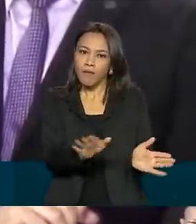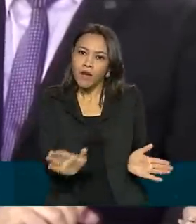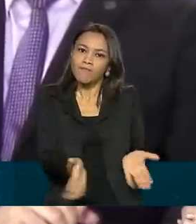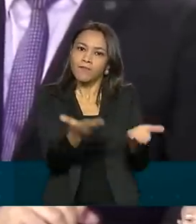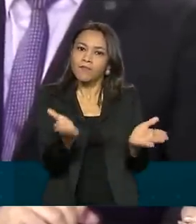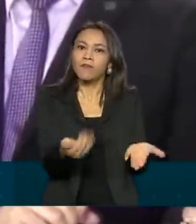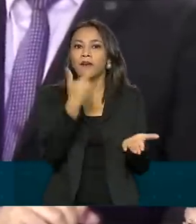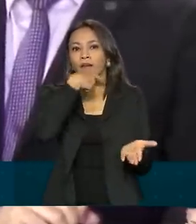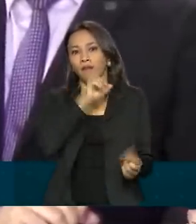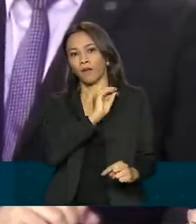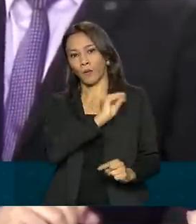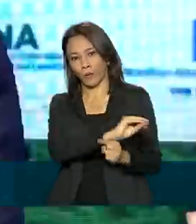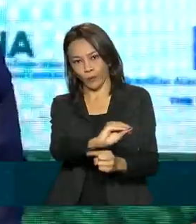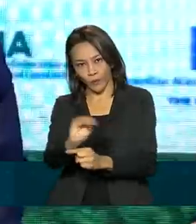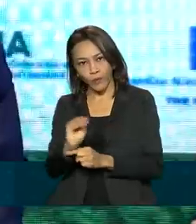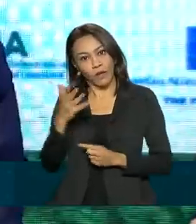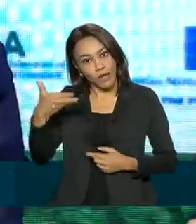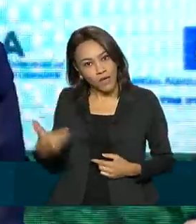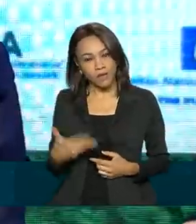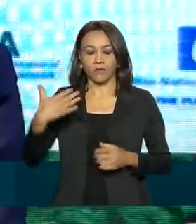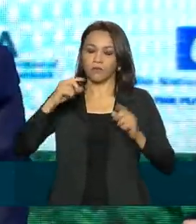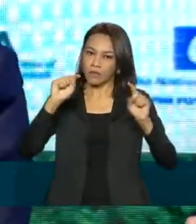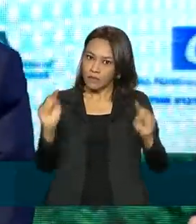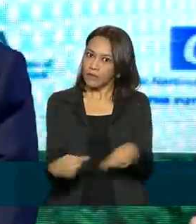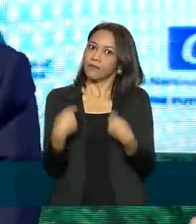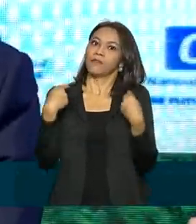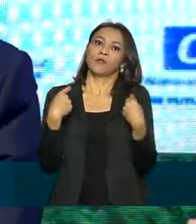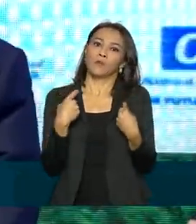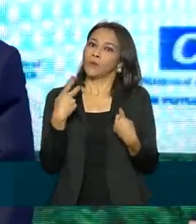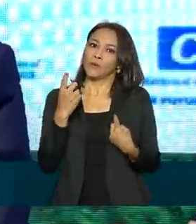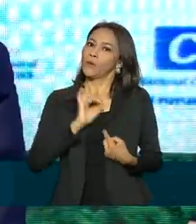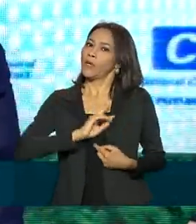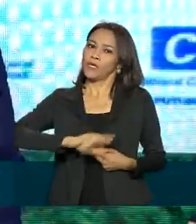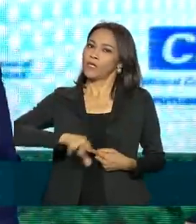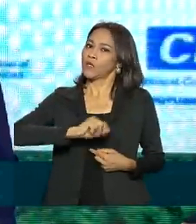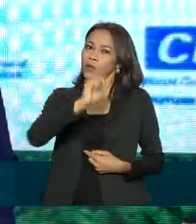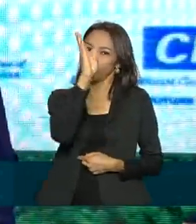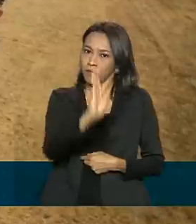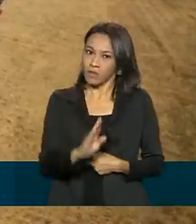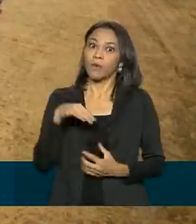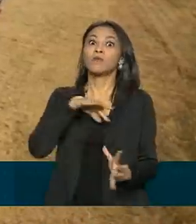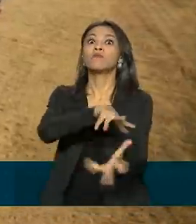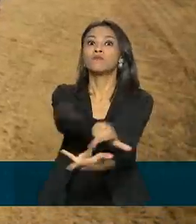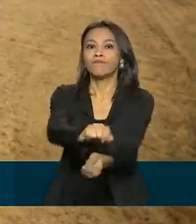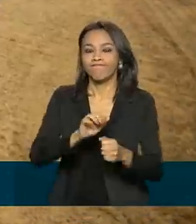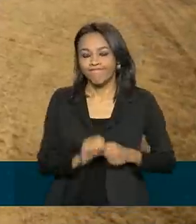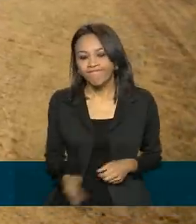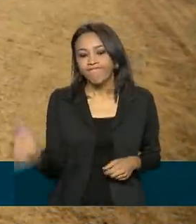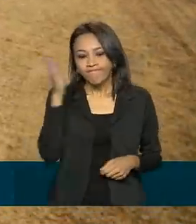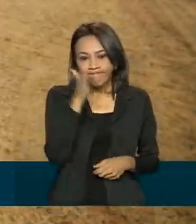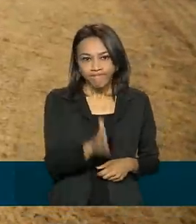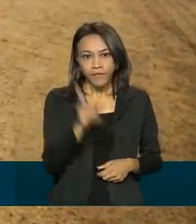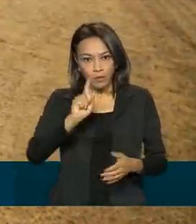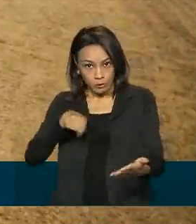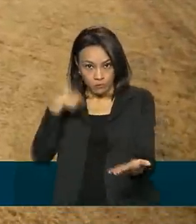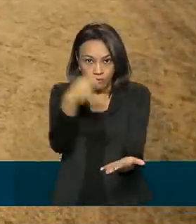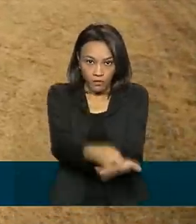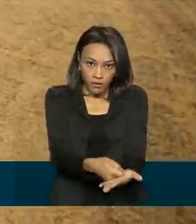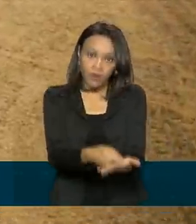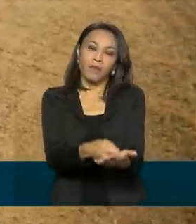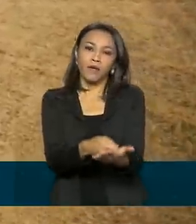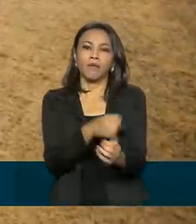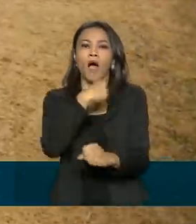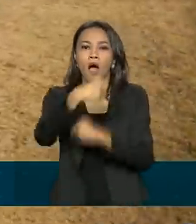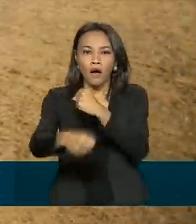quem cuida. Esse é o grande desafio e não é um desafio brasileiro. É um desafio global. A previsão é que os pagamentos sejam feitos